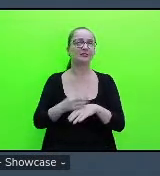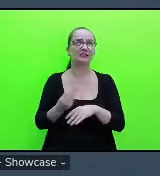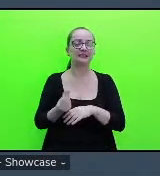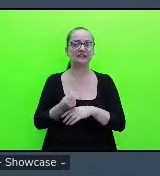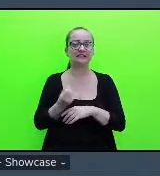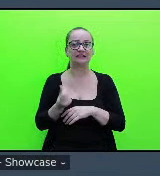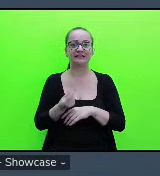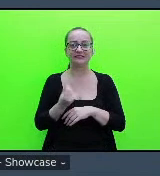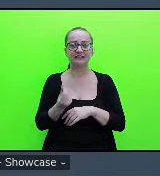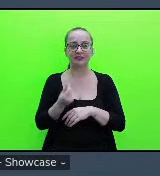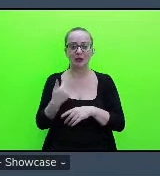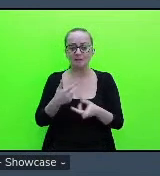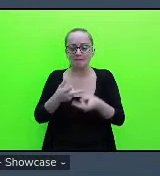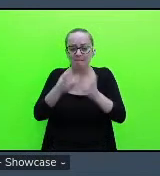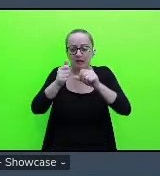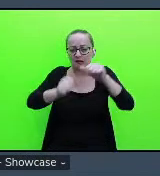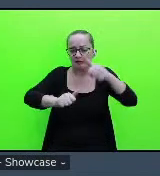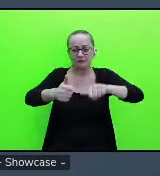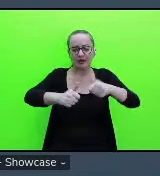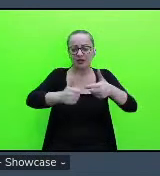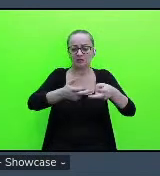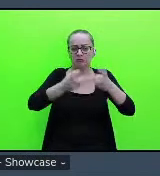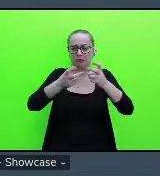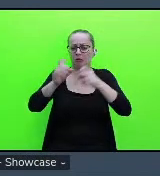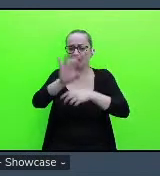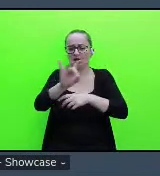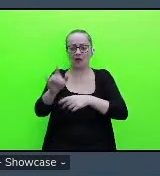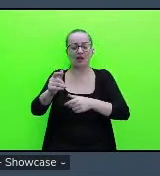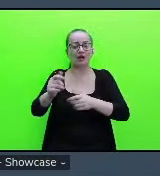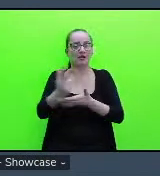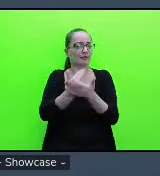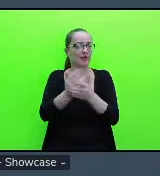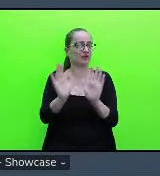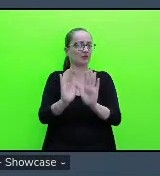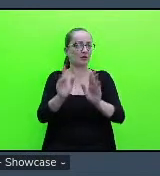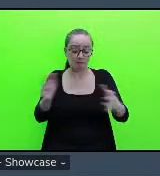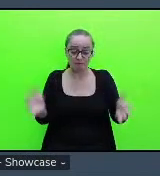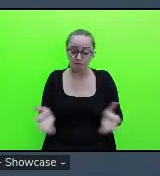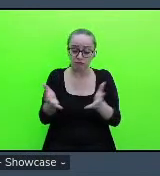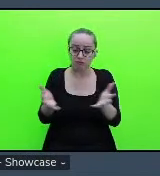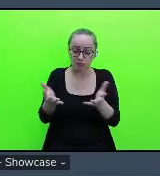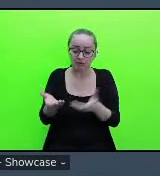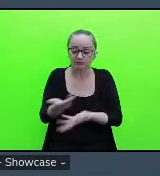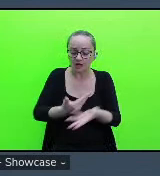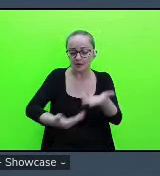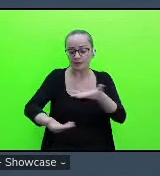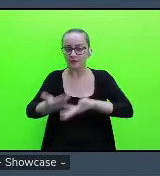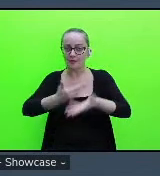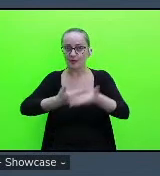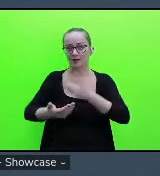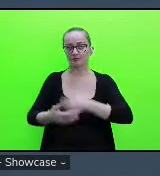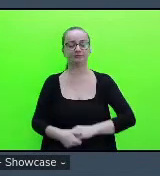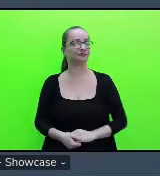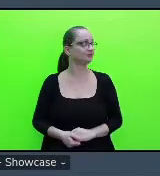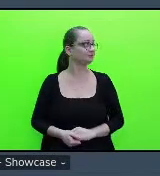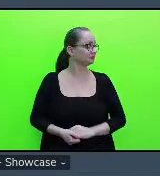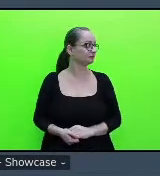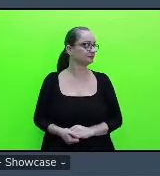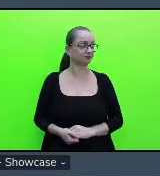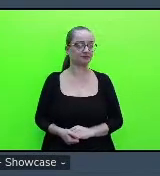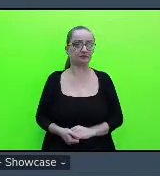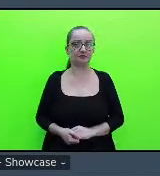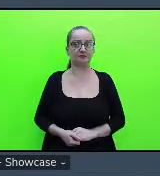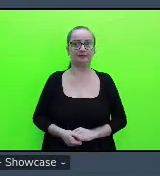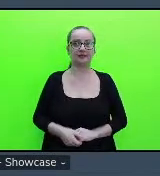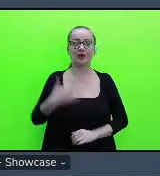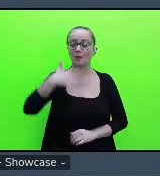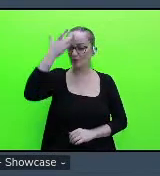interpretação das imagens, não, era promover a interação. Está bem, eu entendi,